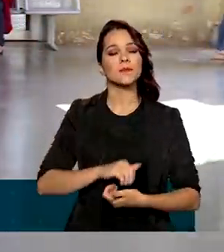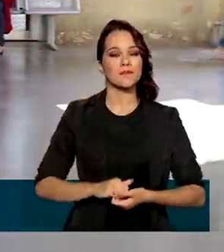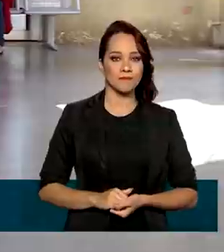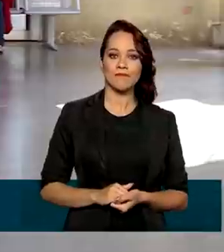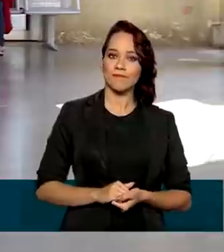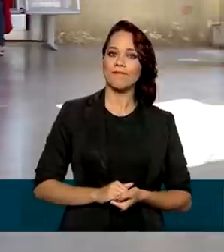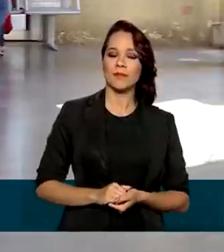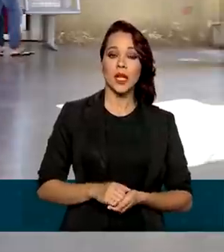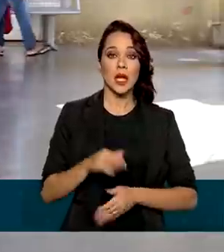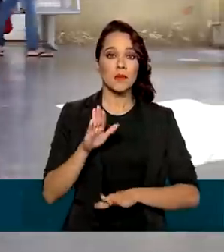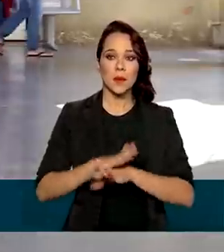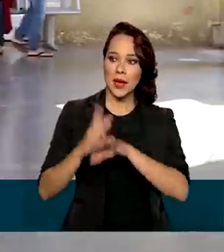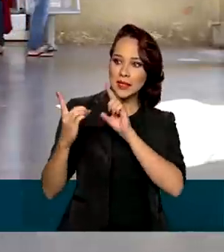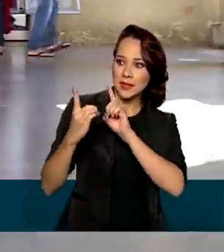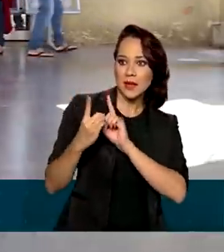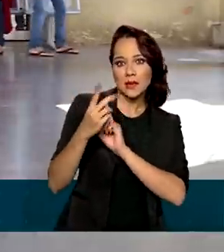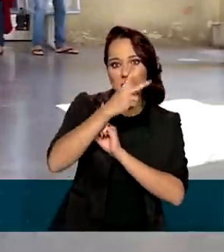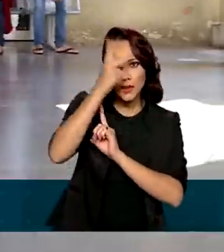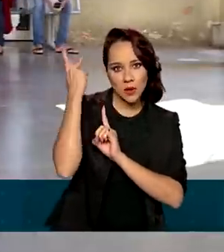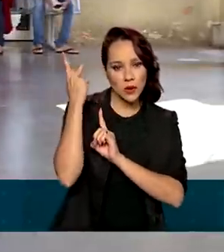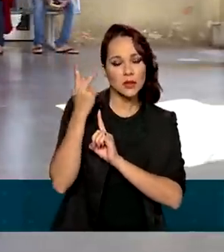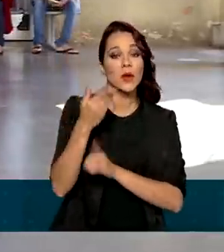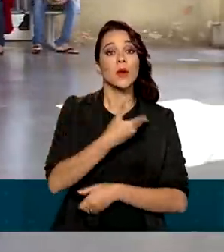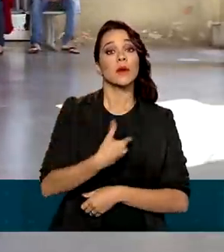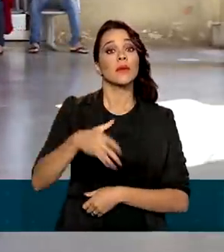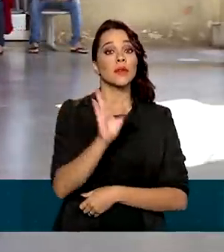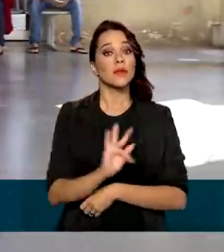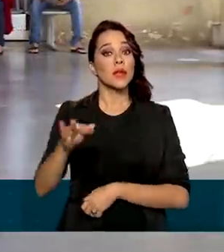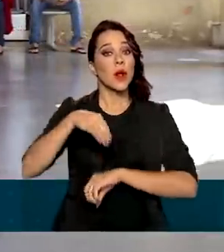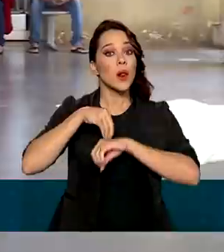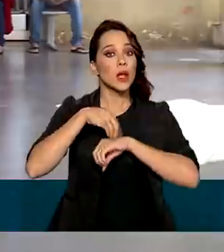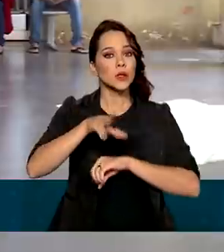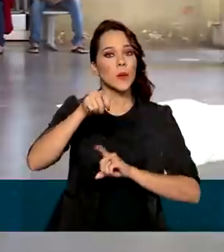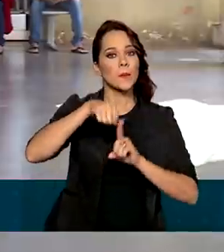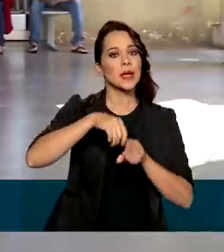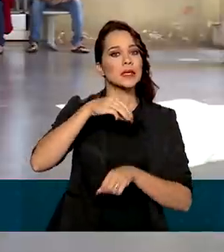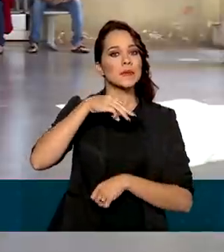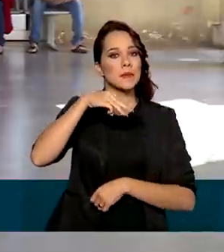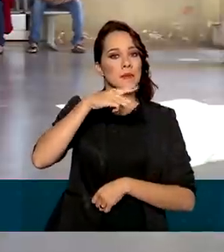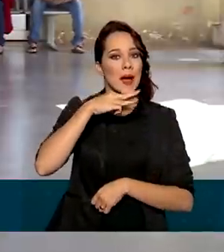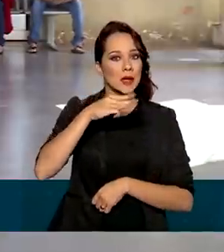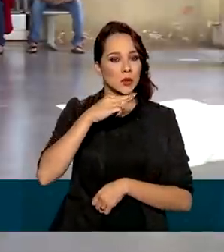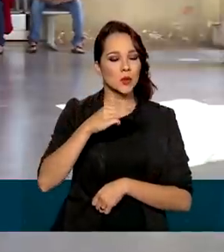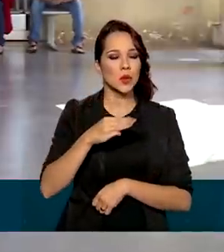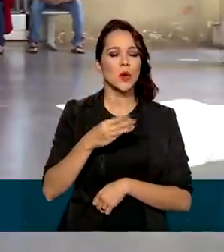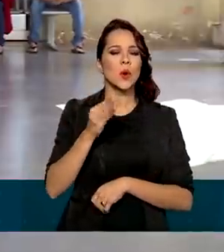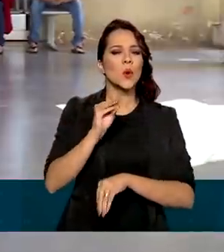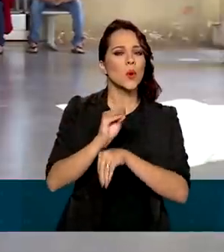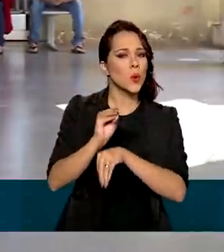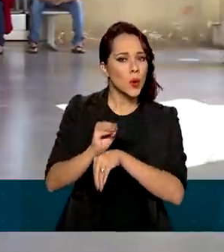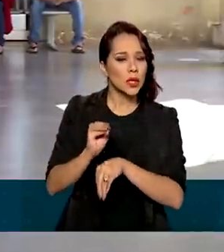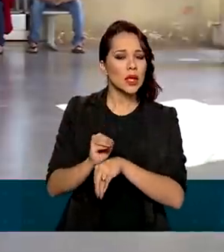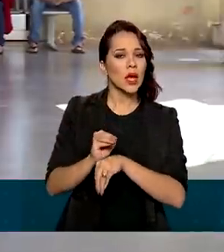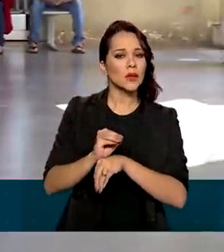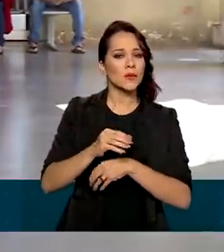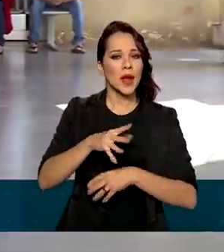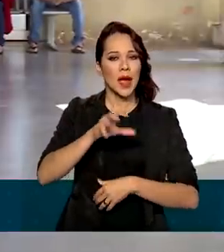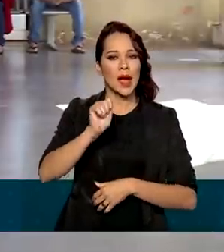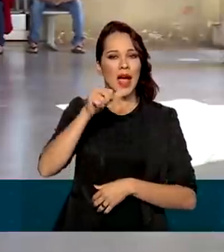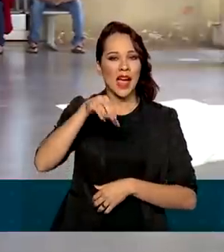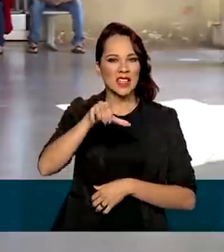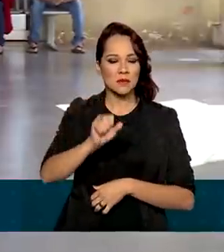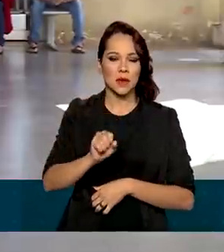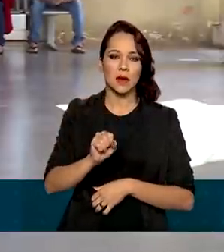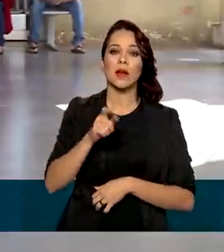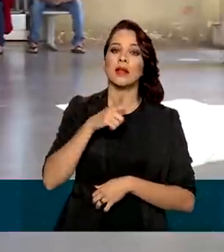E para dar mais assistência aos pacientes, o governo federal lançou em março deste ano a linha de cuidados de asma. Ela